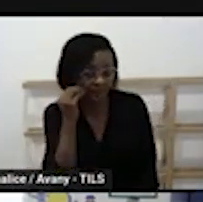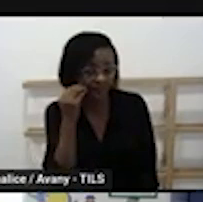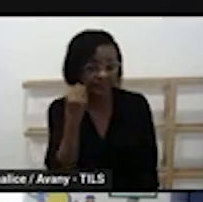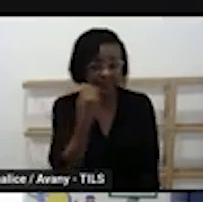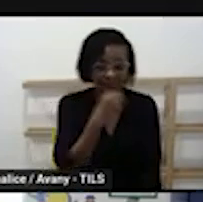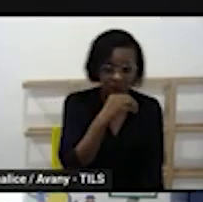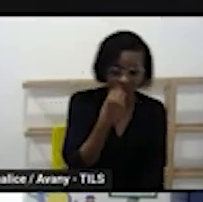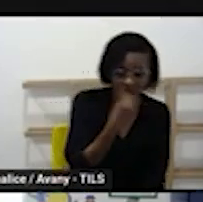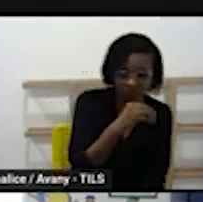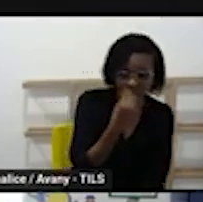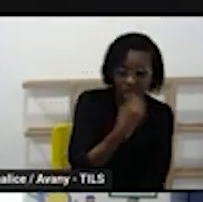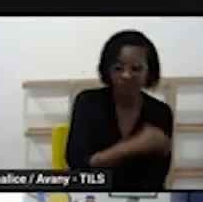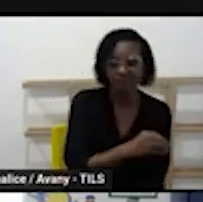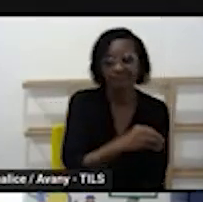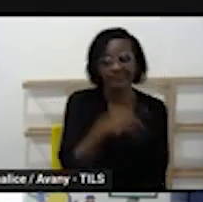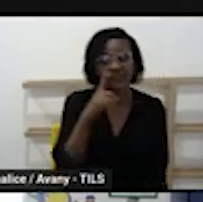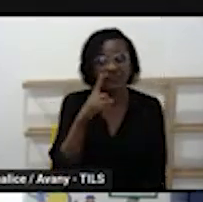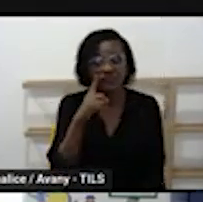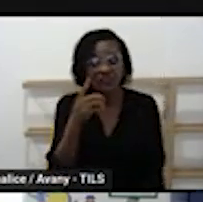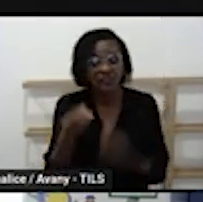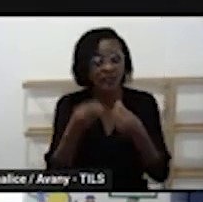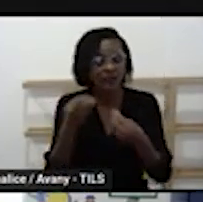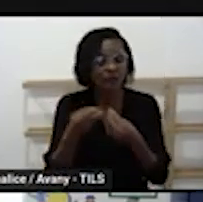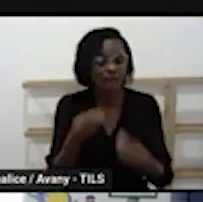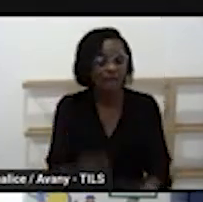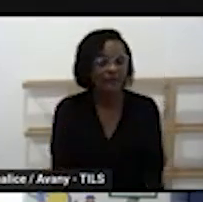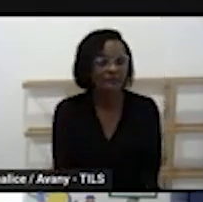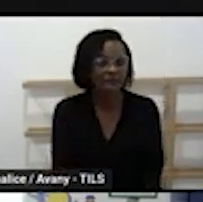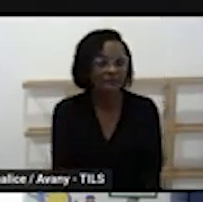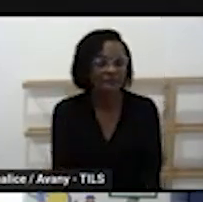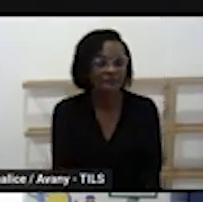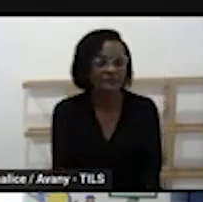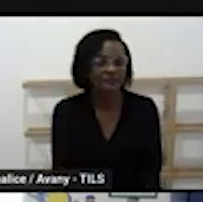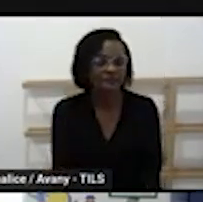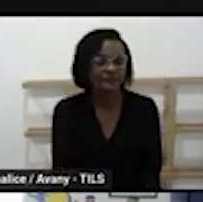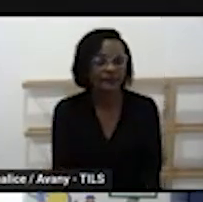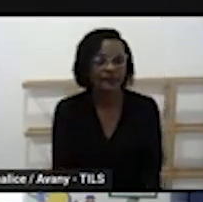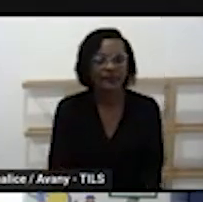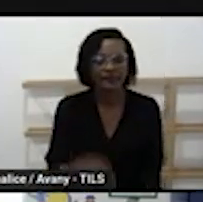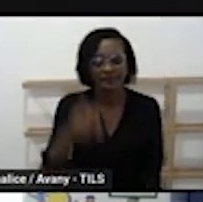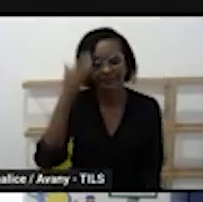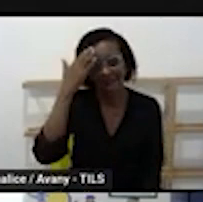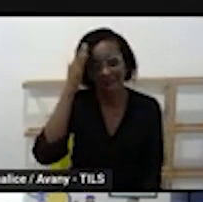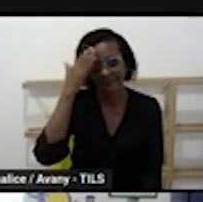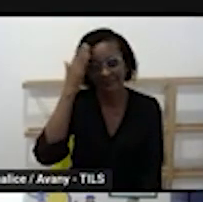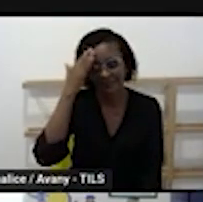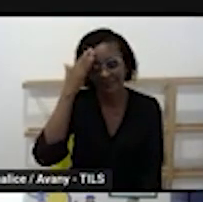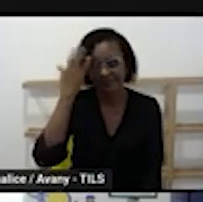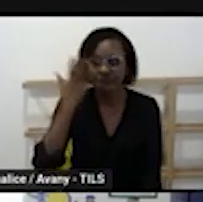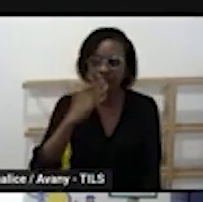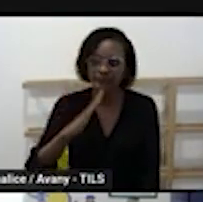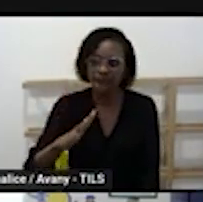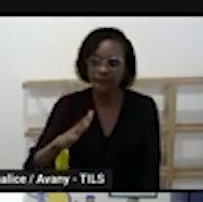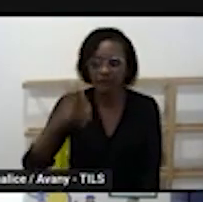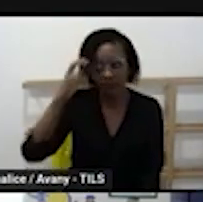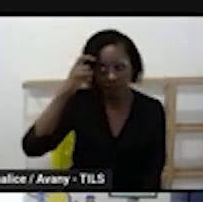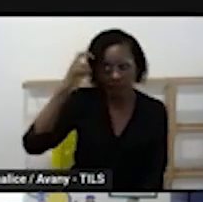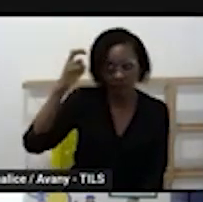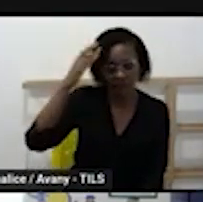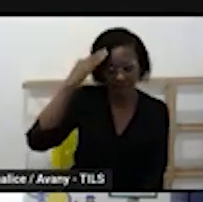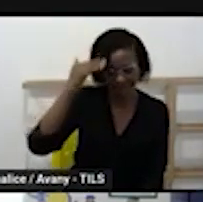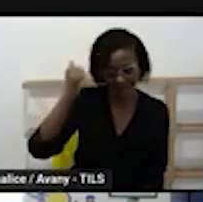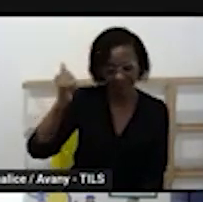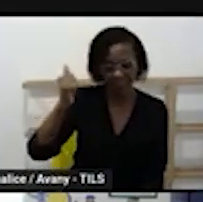participe a gente precisa ouvir as hipóteses aproveitar a hipótese que a criança traz né? para poder a partir daí